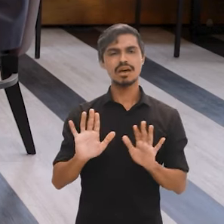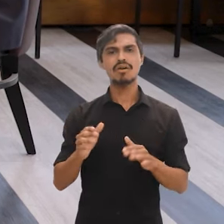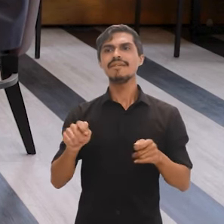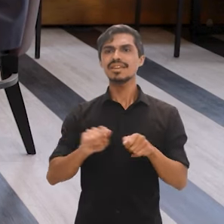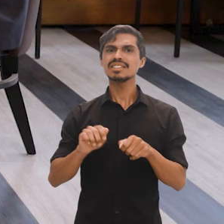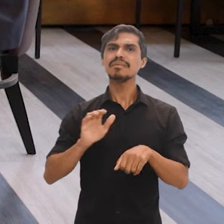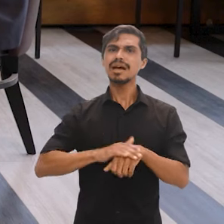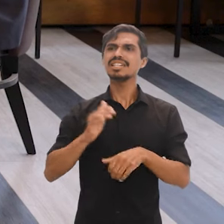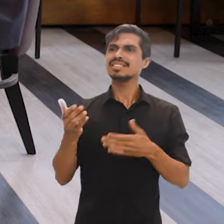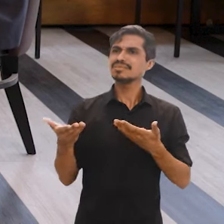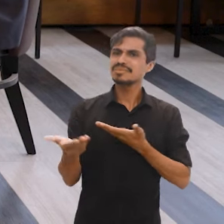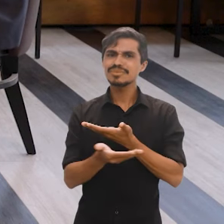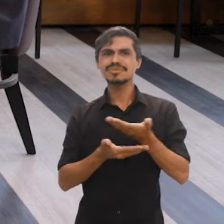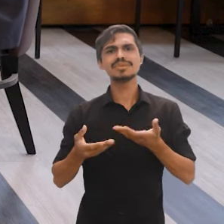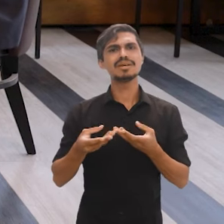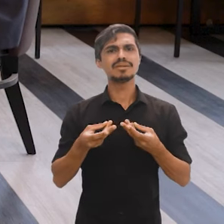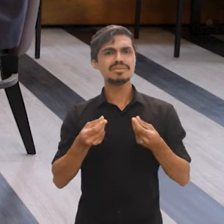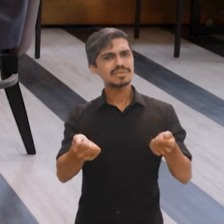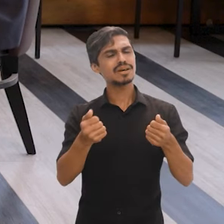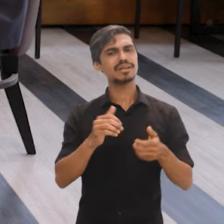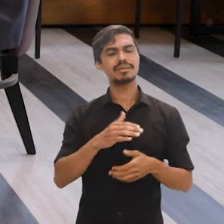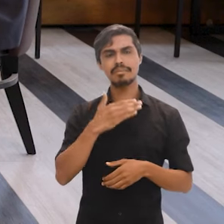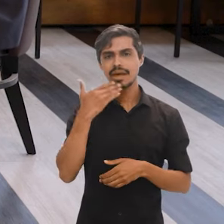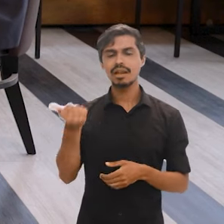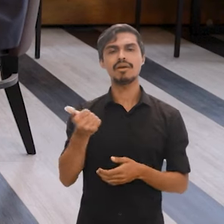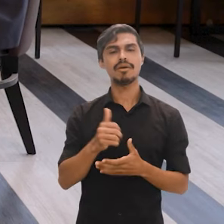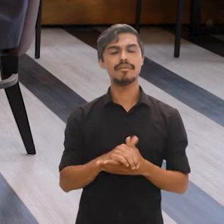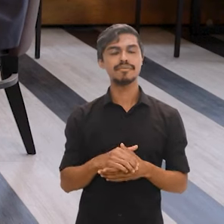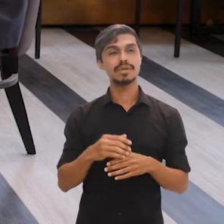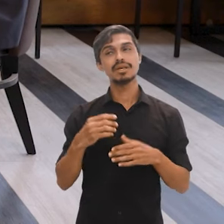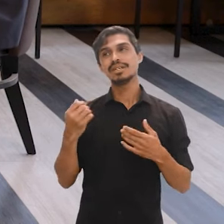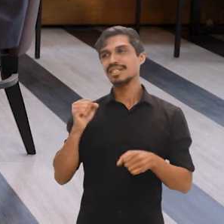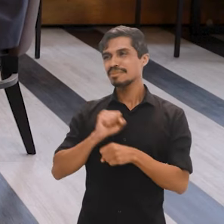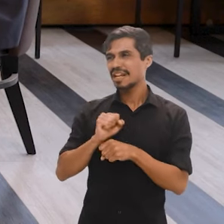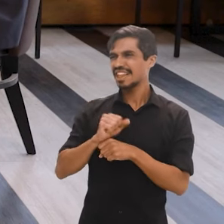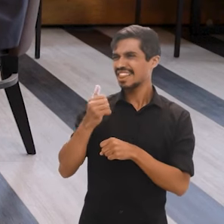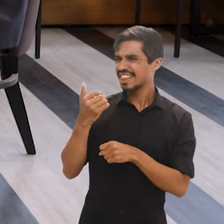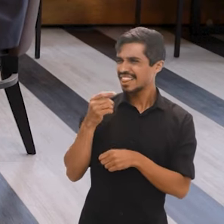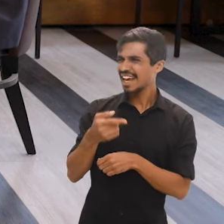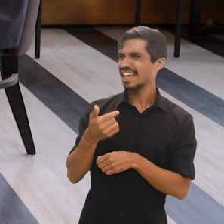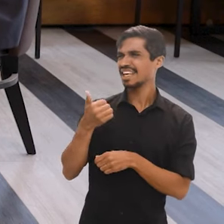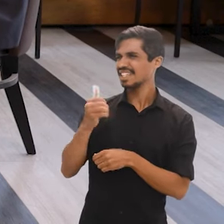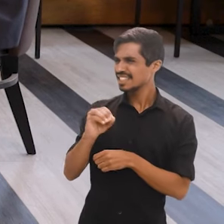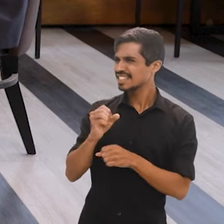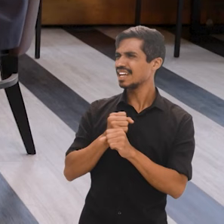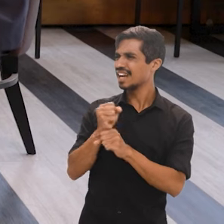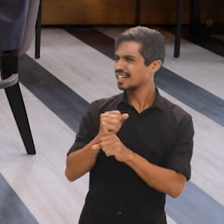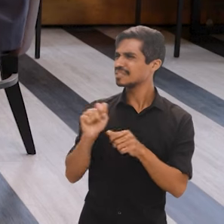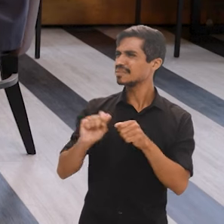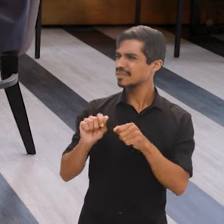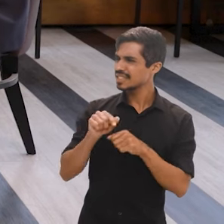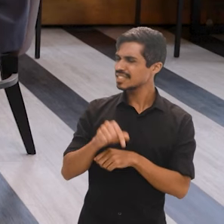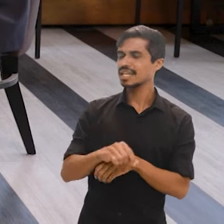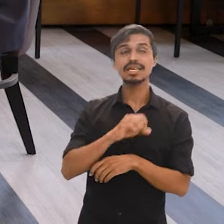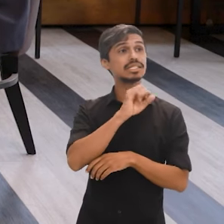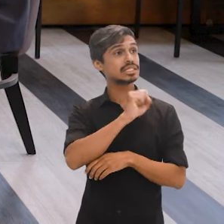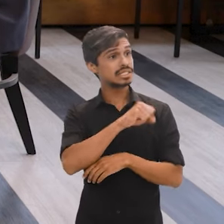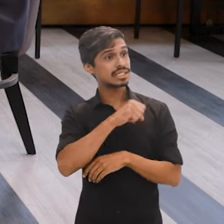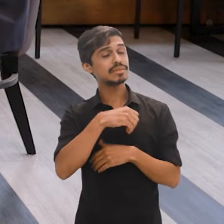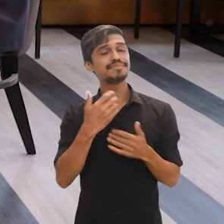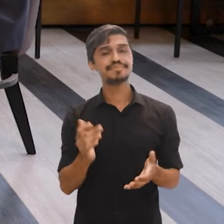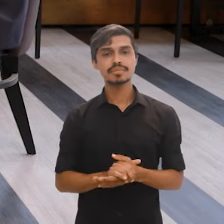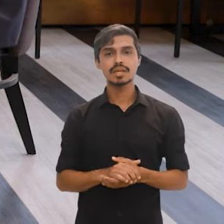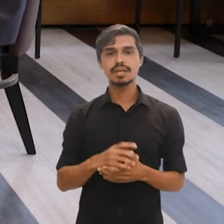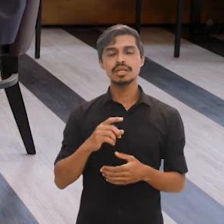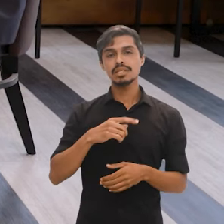Exatamente. Está tão conectado, sem esperar 10 anos por um resultado. Claro. E, ao mesmo tempo, temos também,